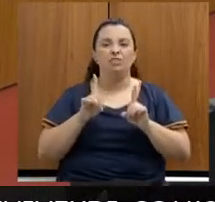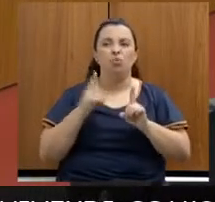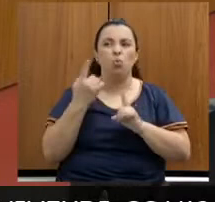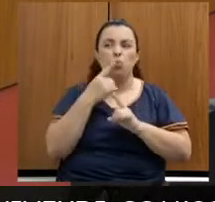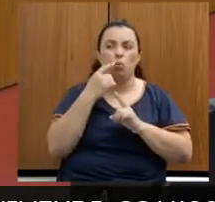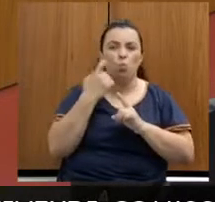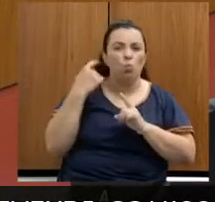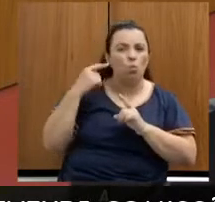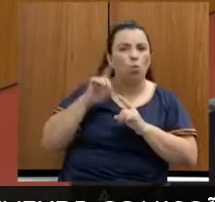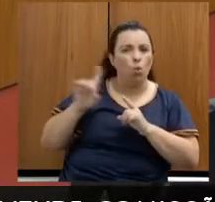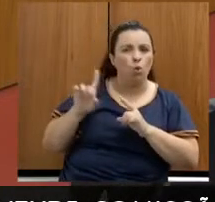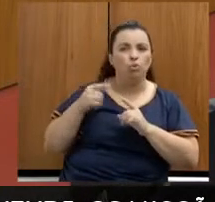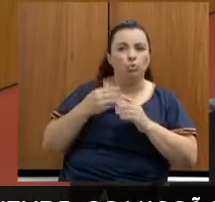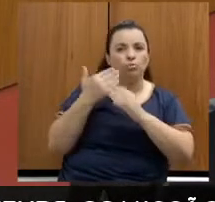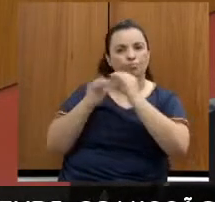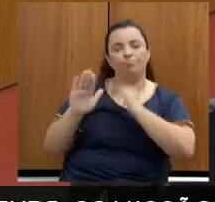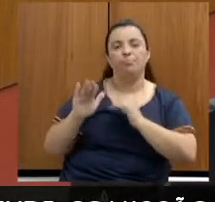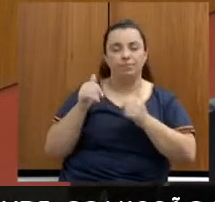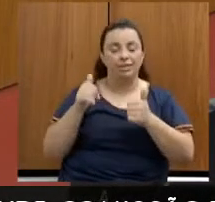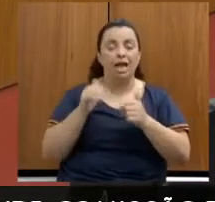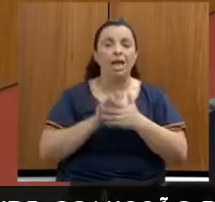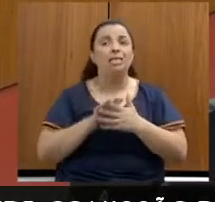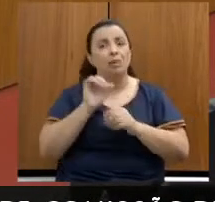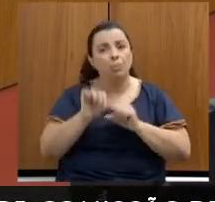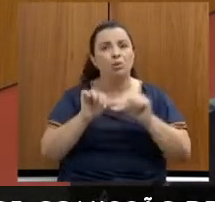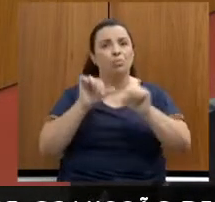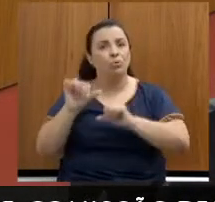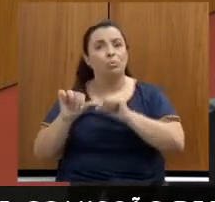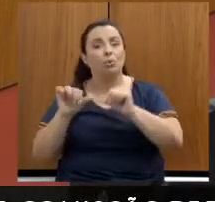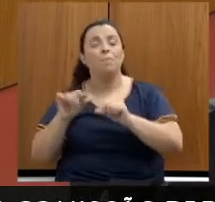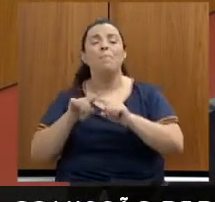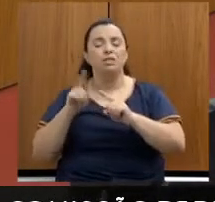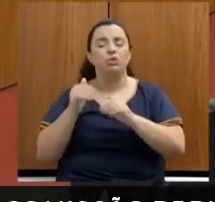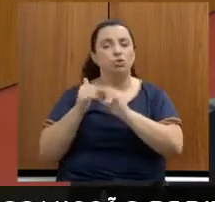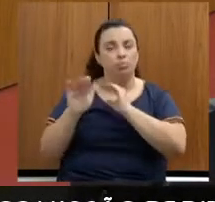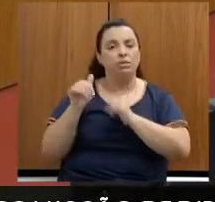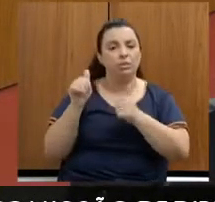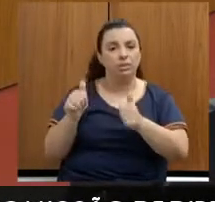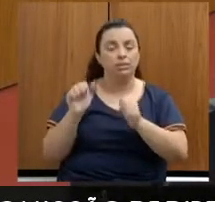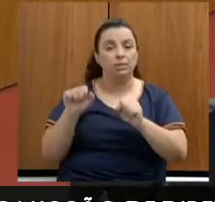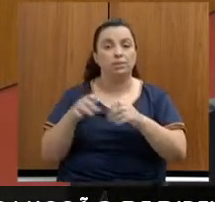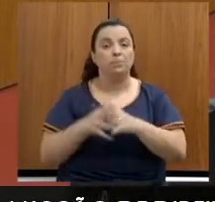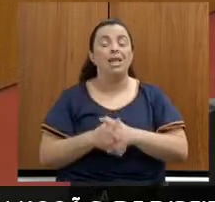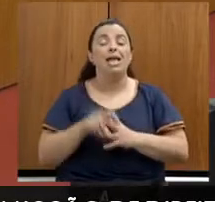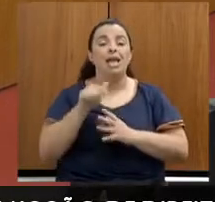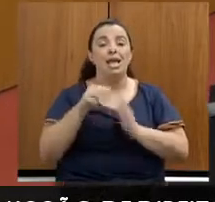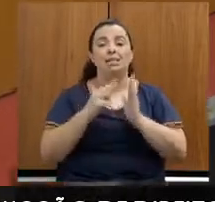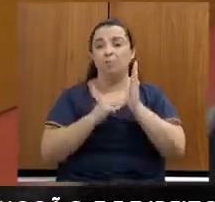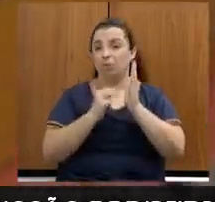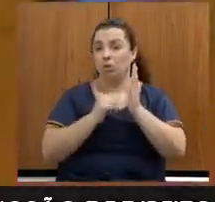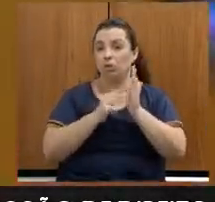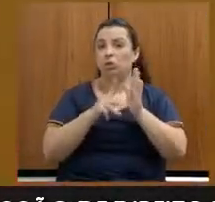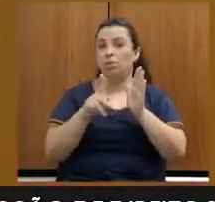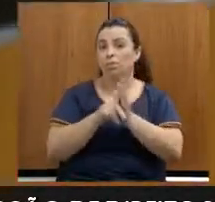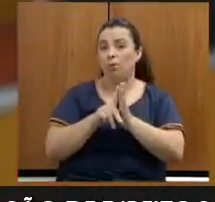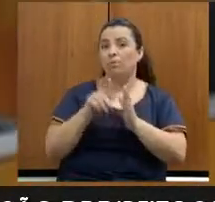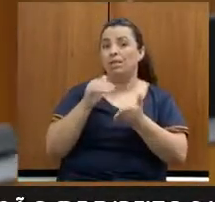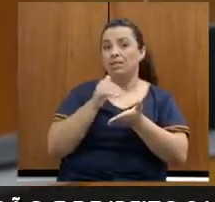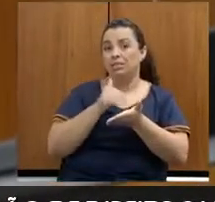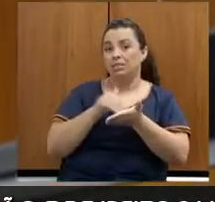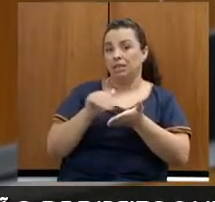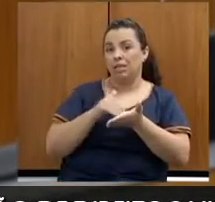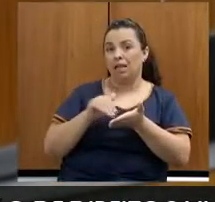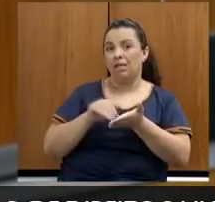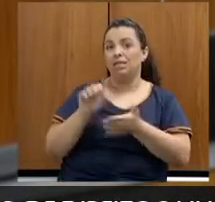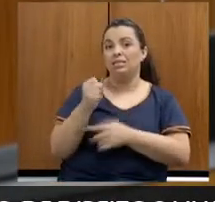bem dinâmico, mas a gente manda para o senhor, sim. E aí eu queria destacar que essa metodologia desenvolvida pela CEDESI, ela é utilizada